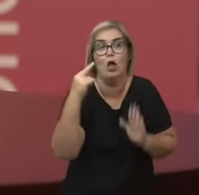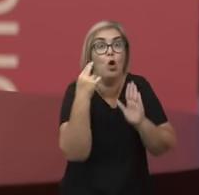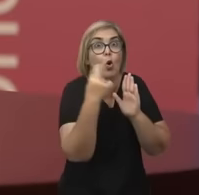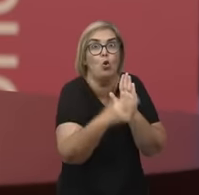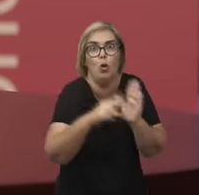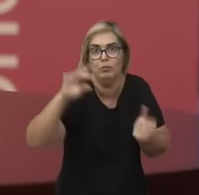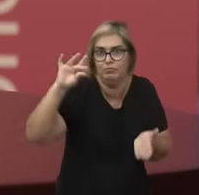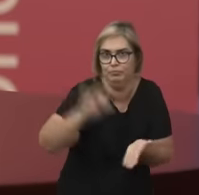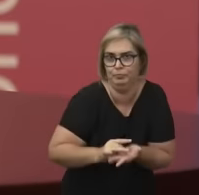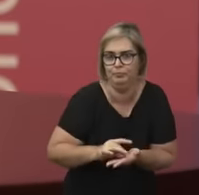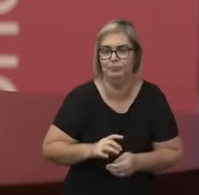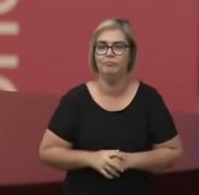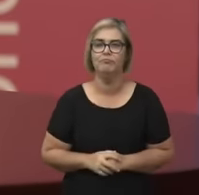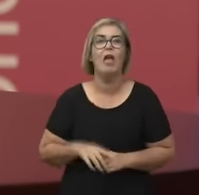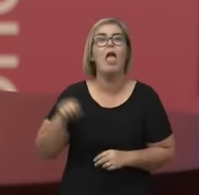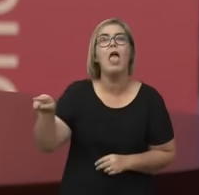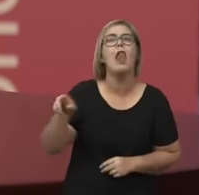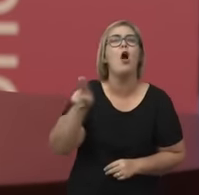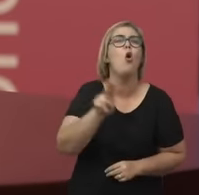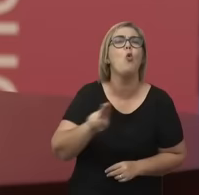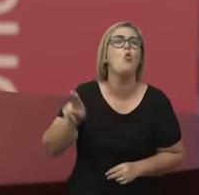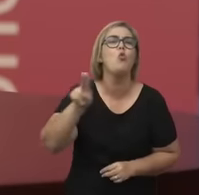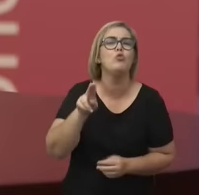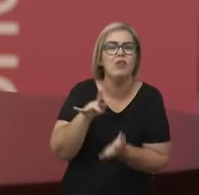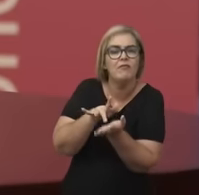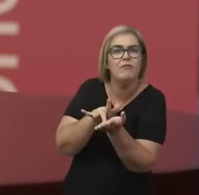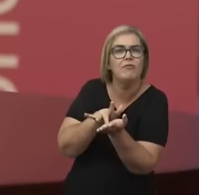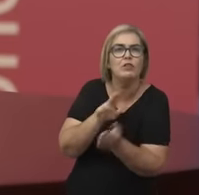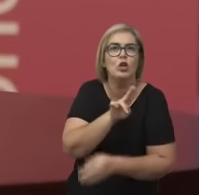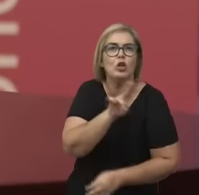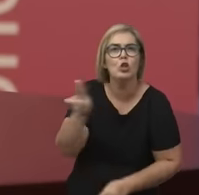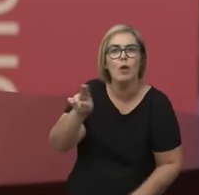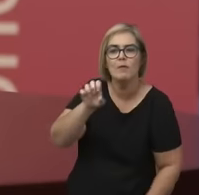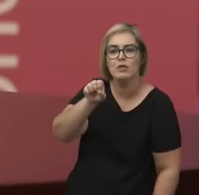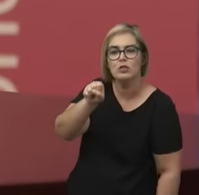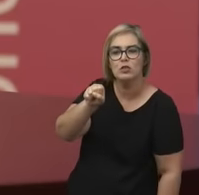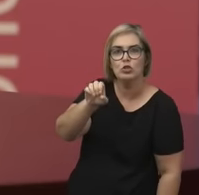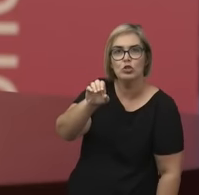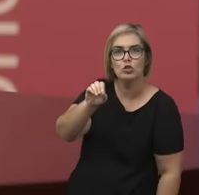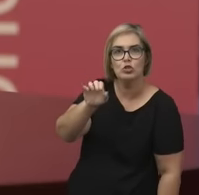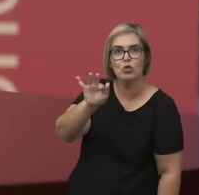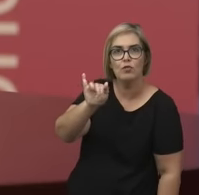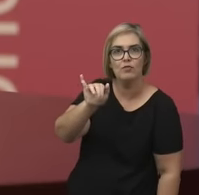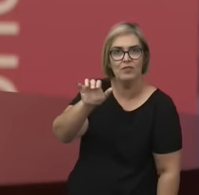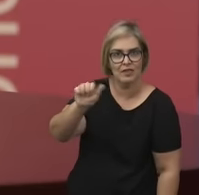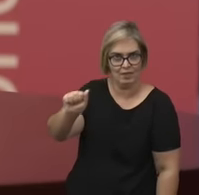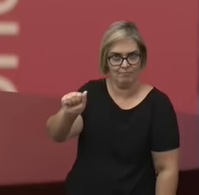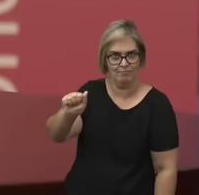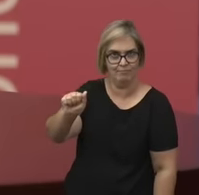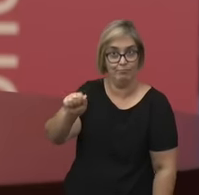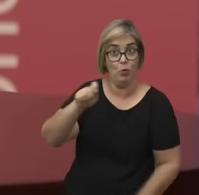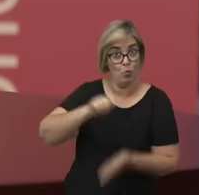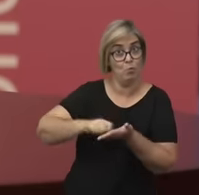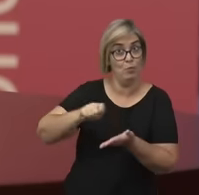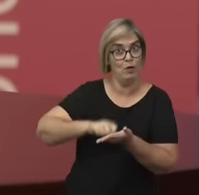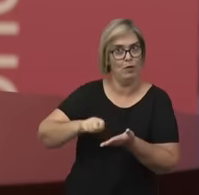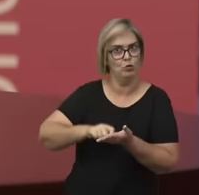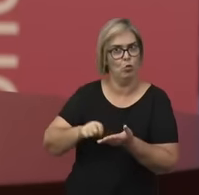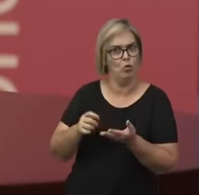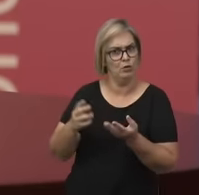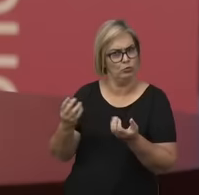pseudônimo Sofia, uma pessoa de qualidade. E ela produziu esse texto, que é um texto fundamental,